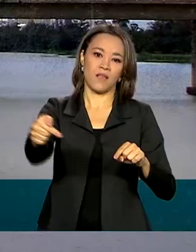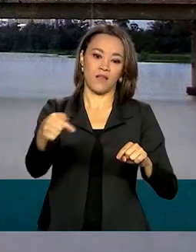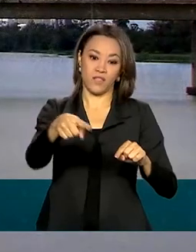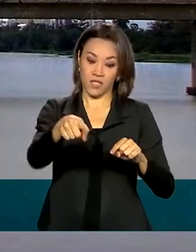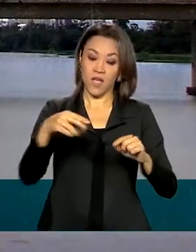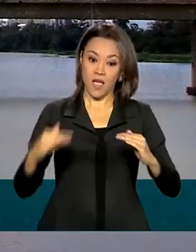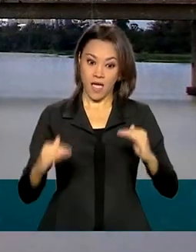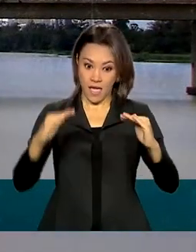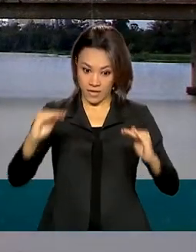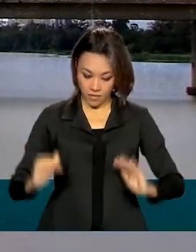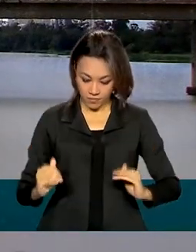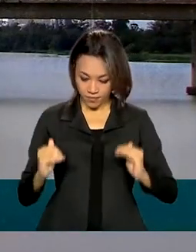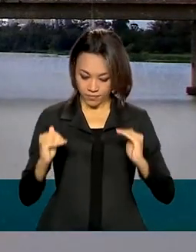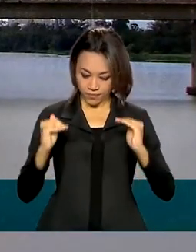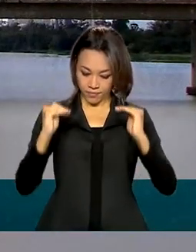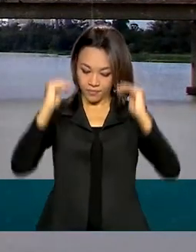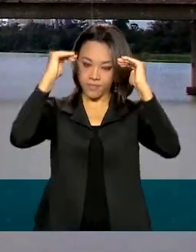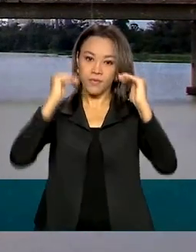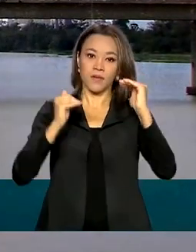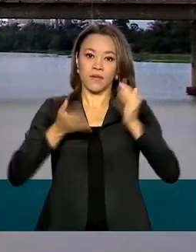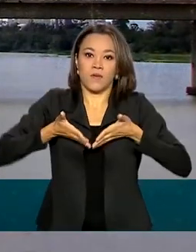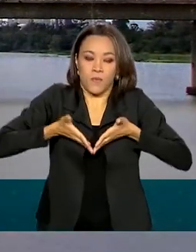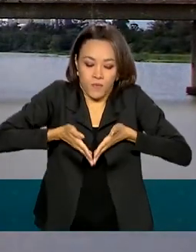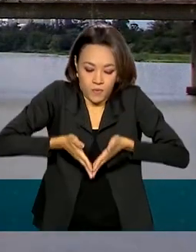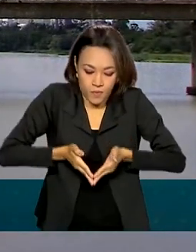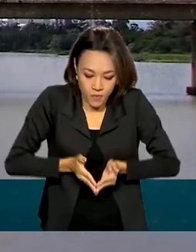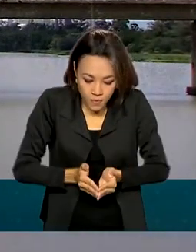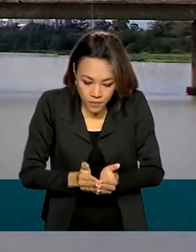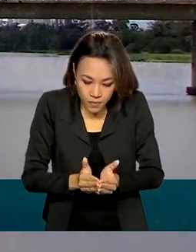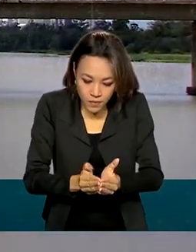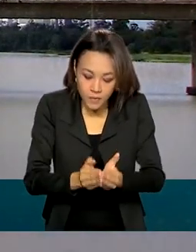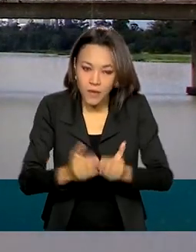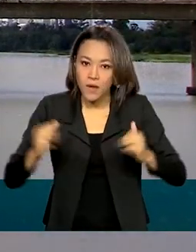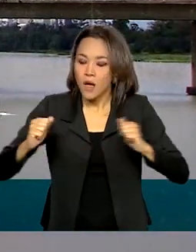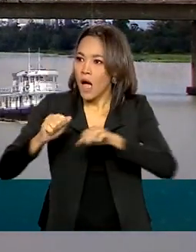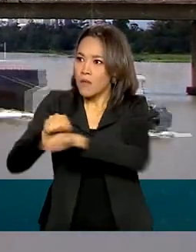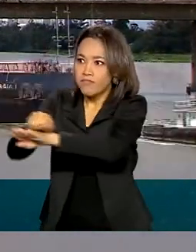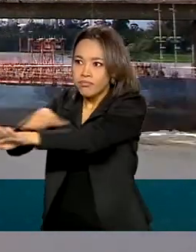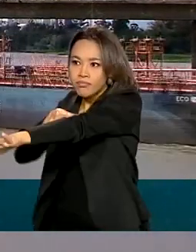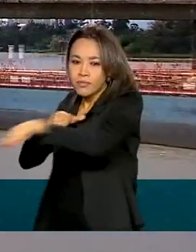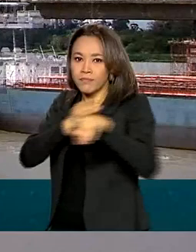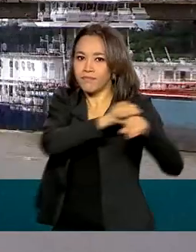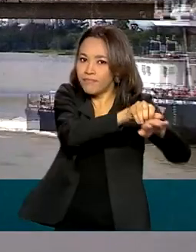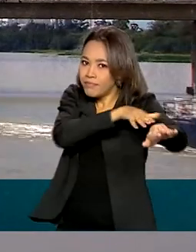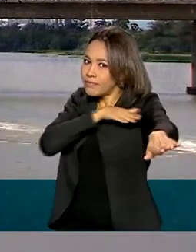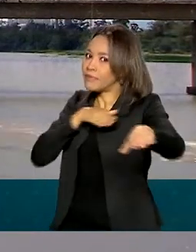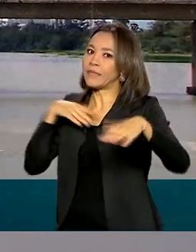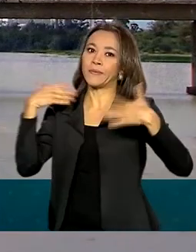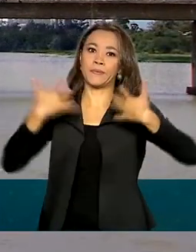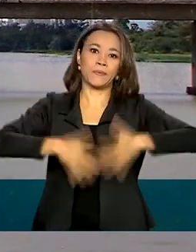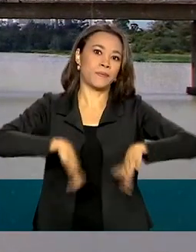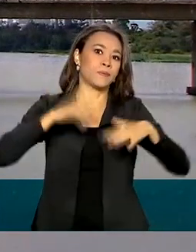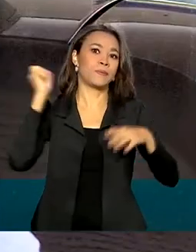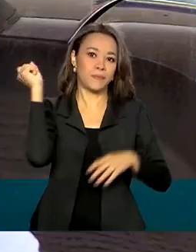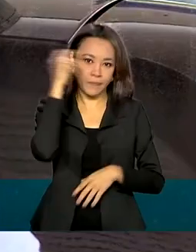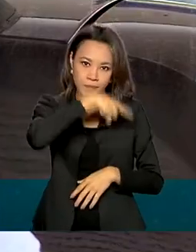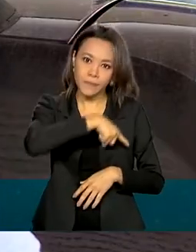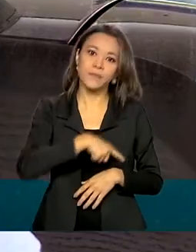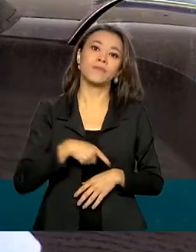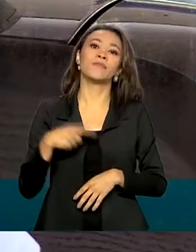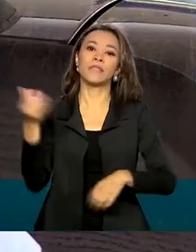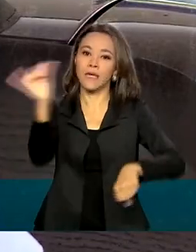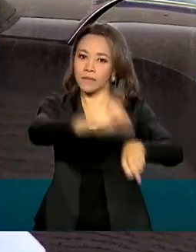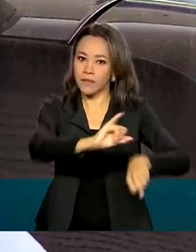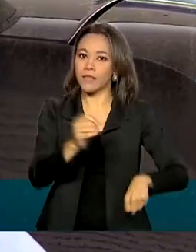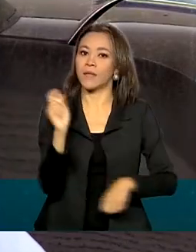elevação de um trecho para a passagem das embarcações precisa parar o trânsito e acaba gerando engarrafamentos na capital gaúcha. Vai